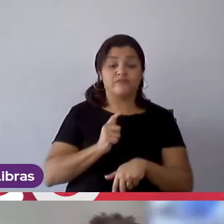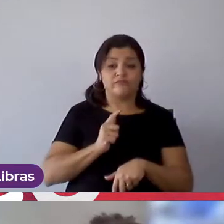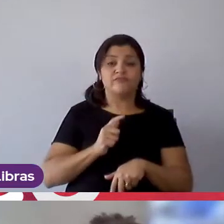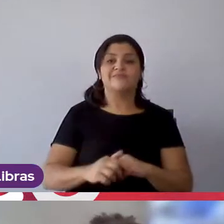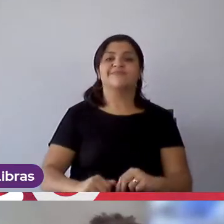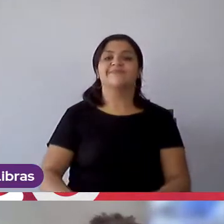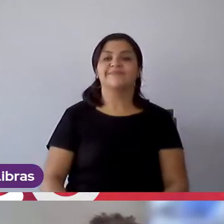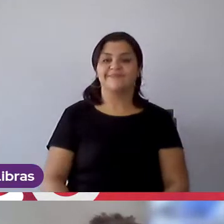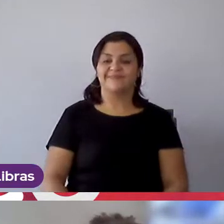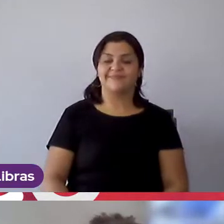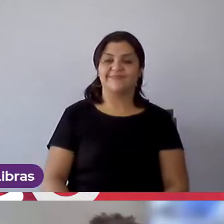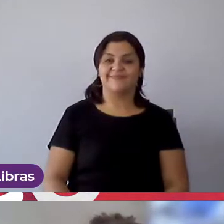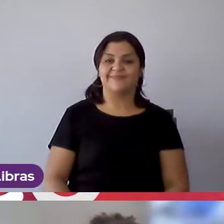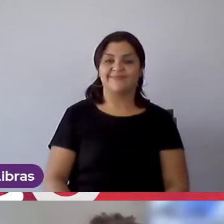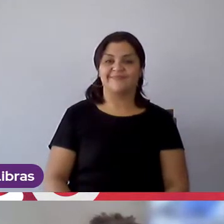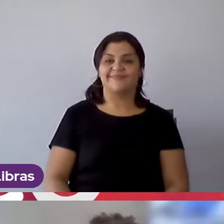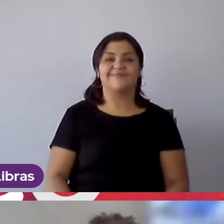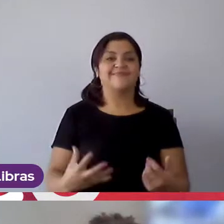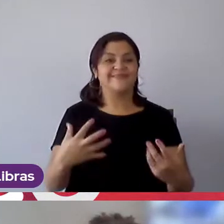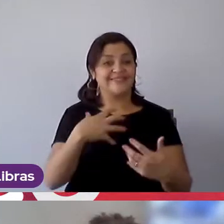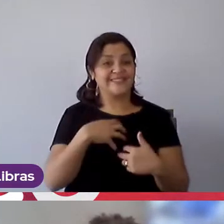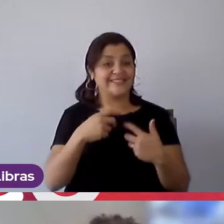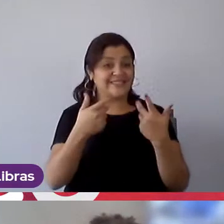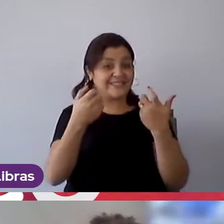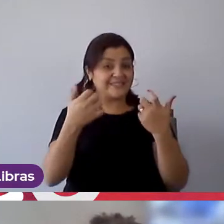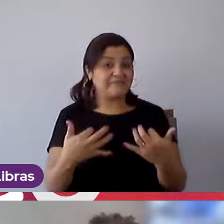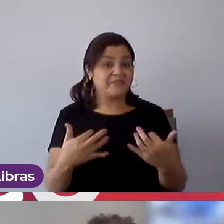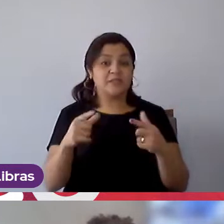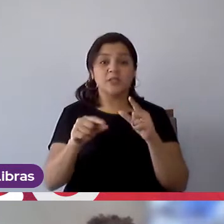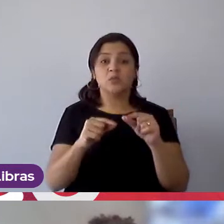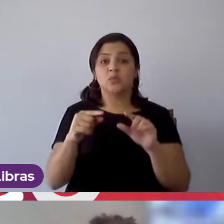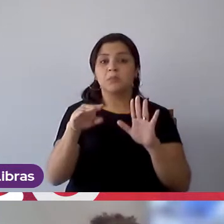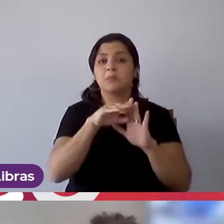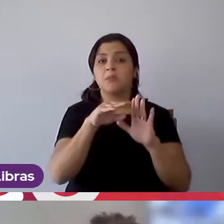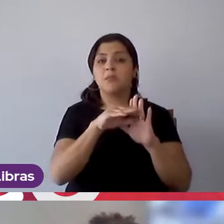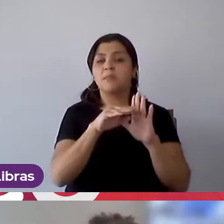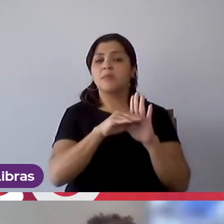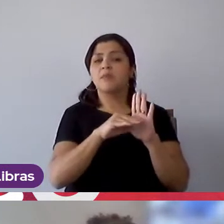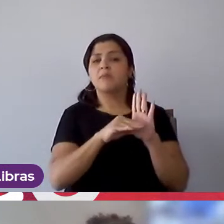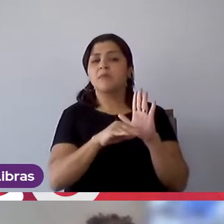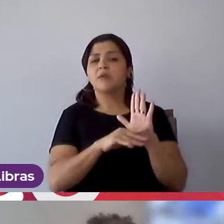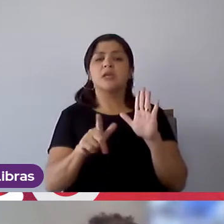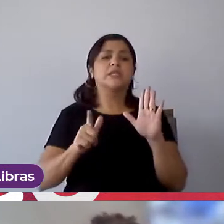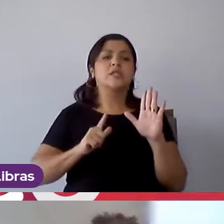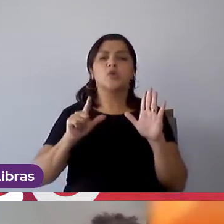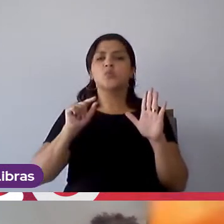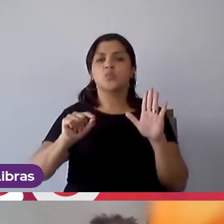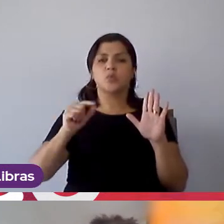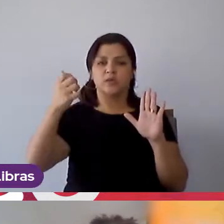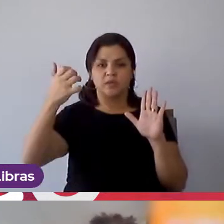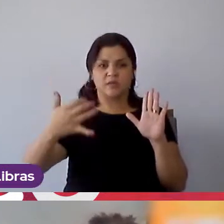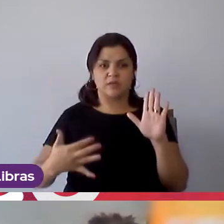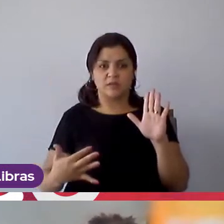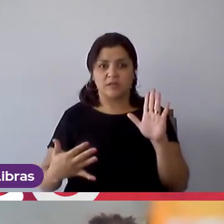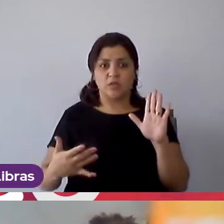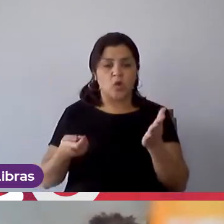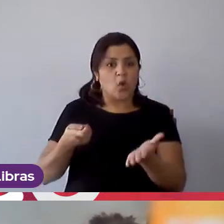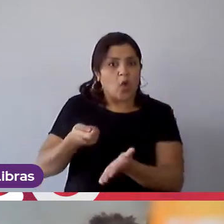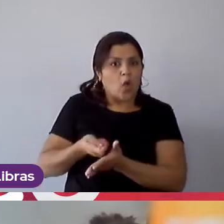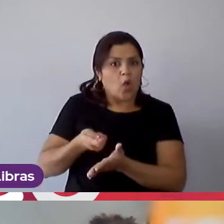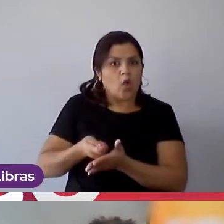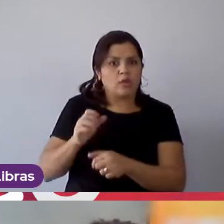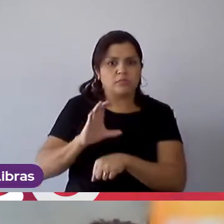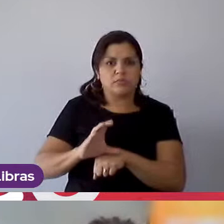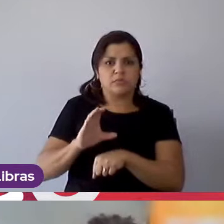e falando de requisitos a gente também como comentei não cobra cursos